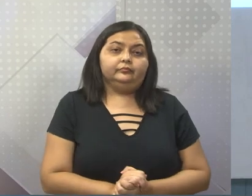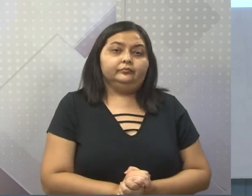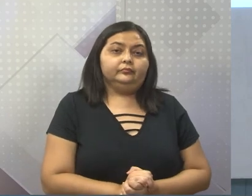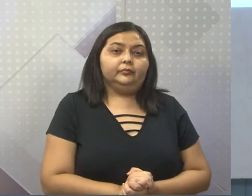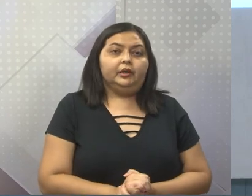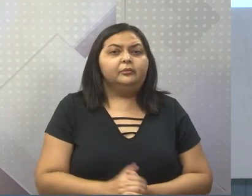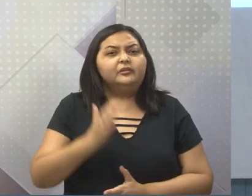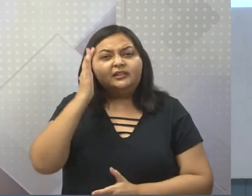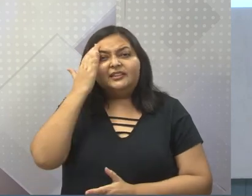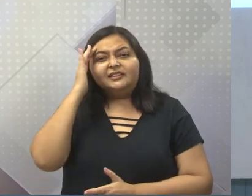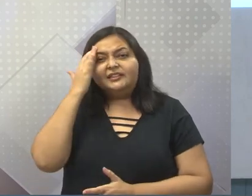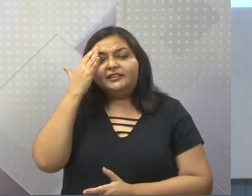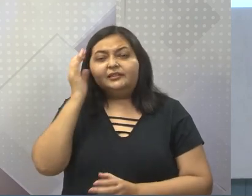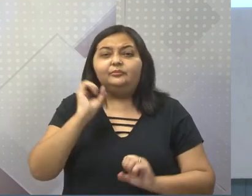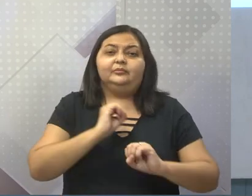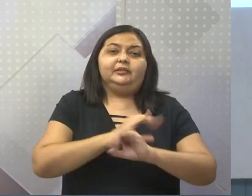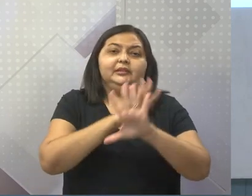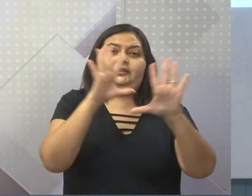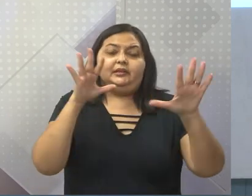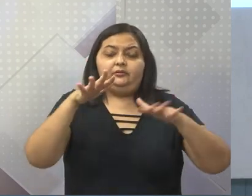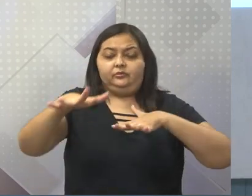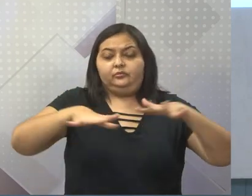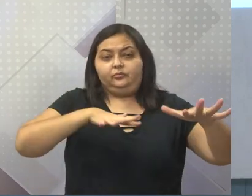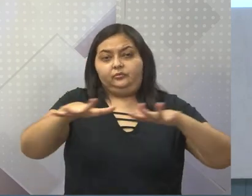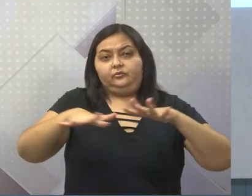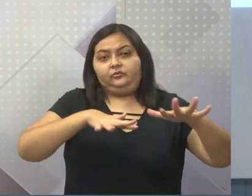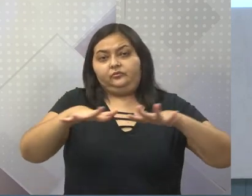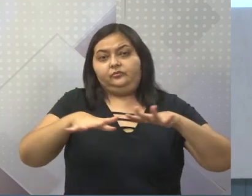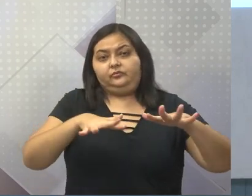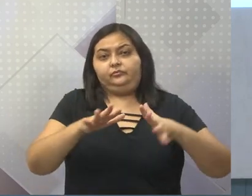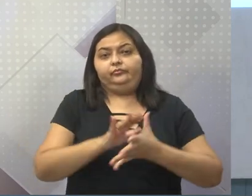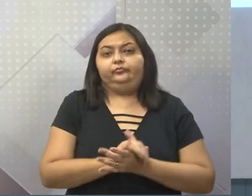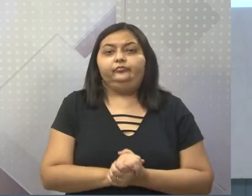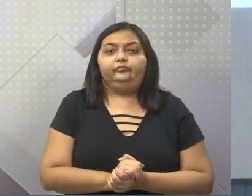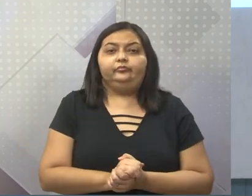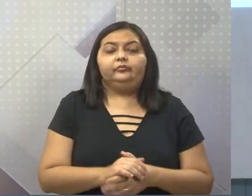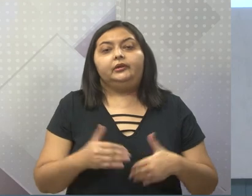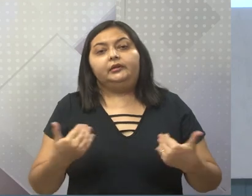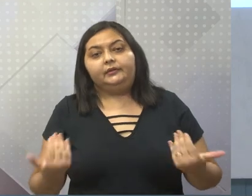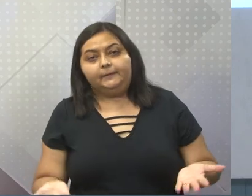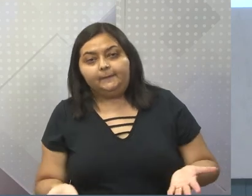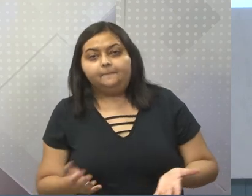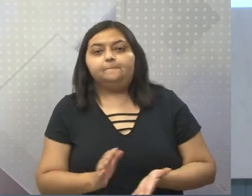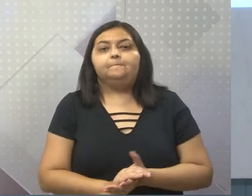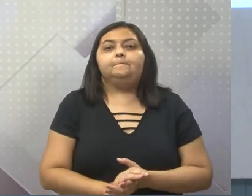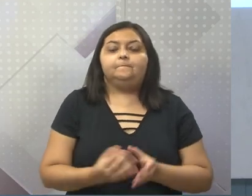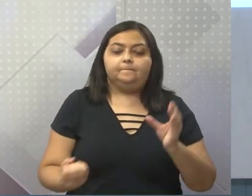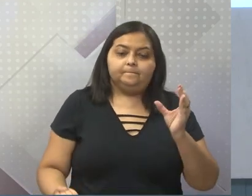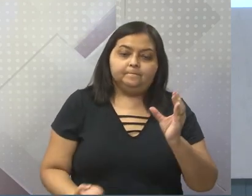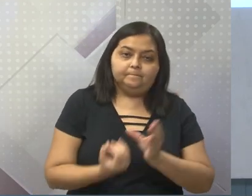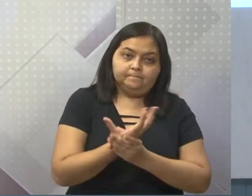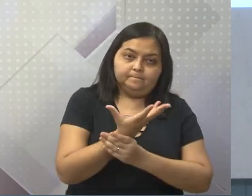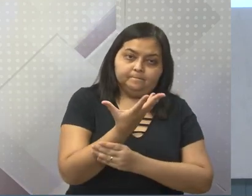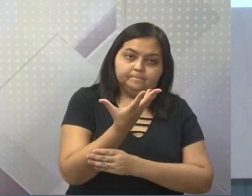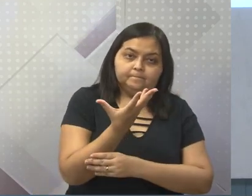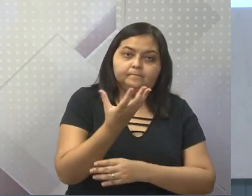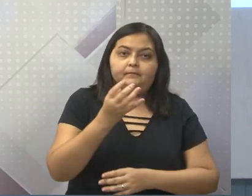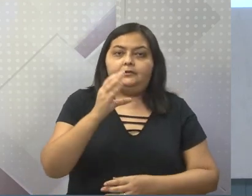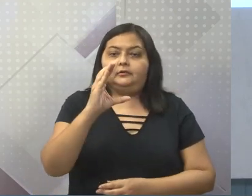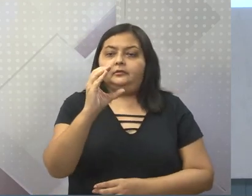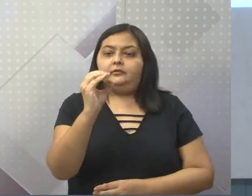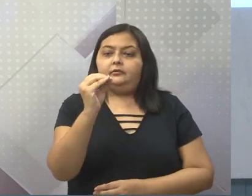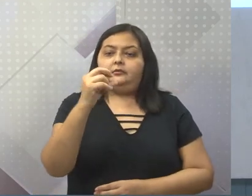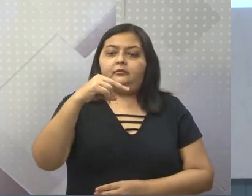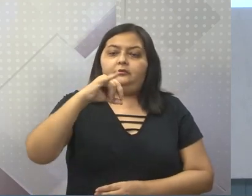um ápice sobre esse momento na mente de vocês. Então, gente, foi assim que aconteceu a Conjuração Mineira.